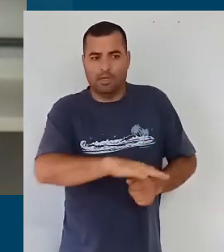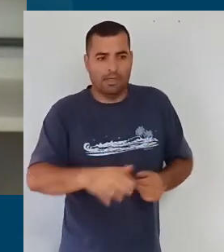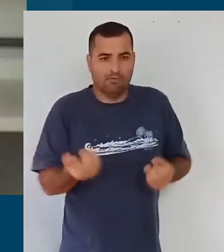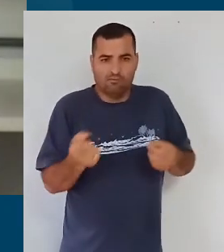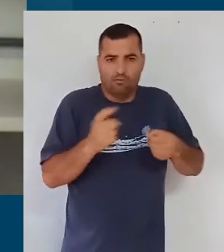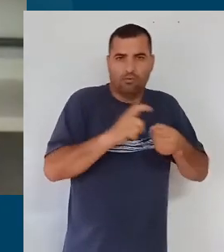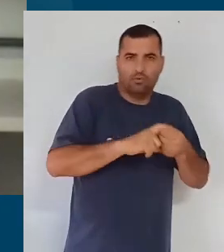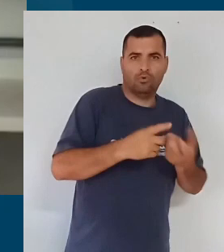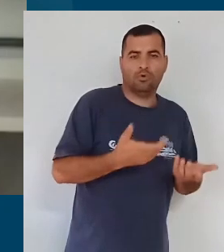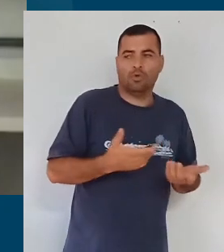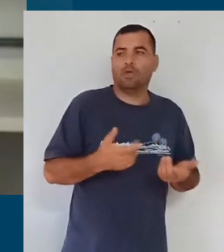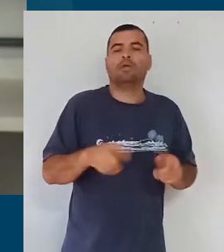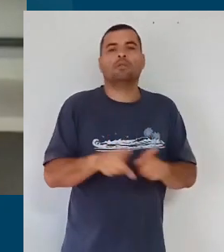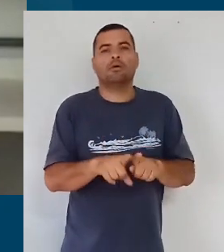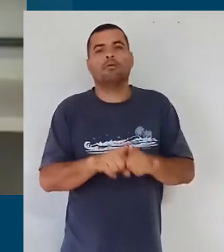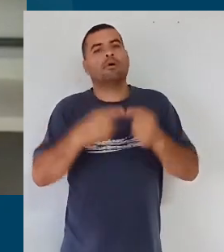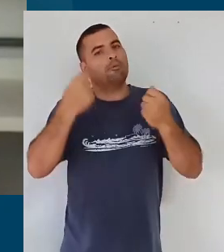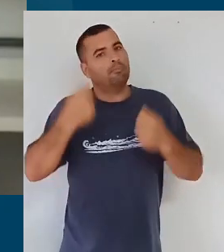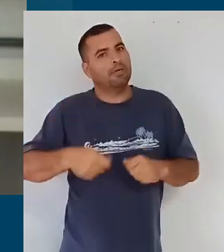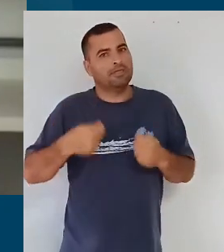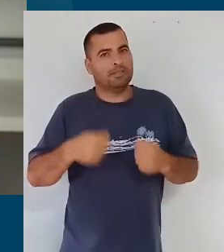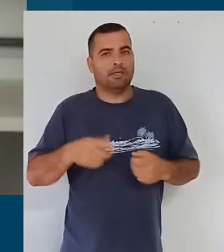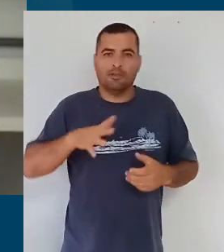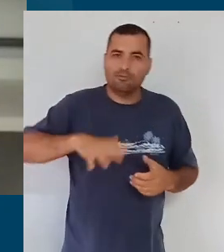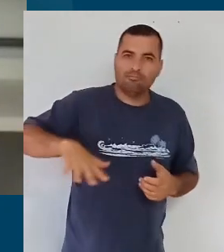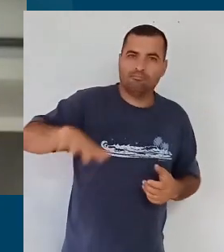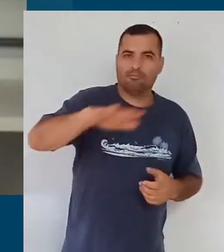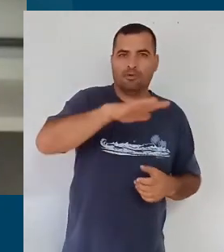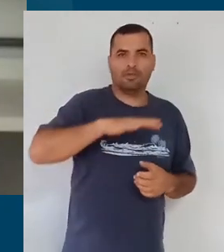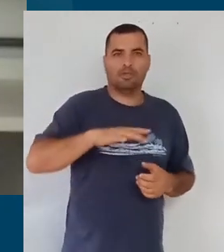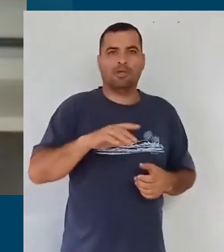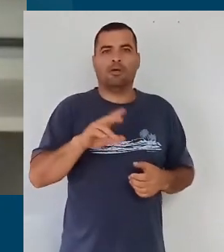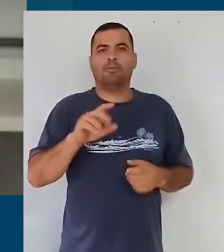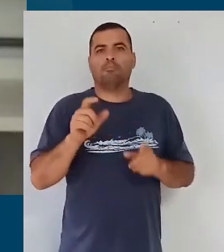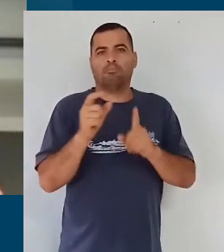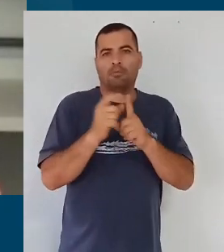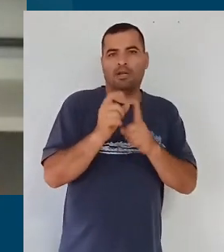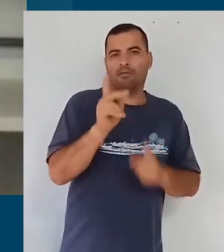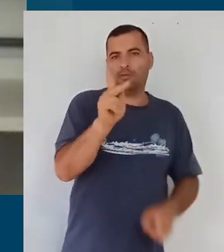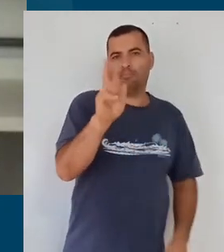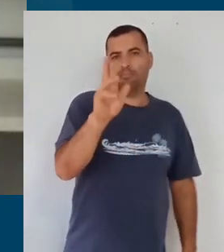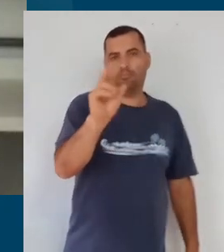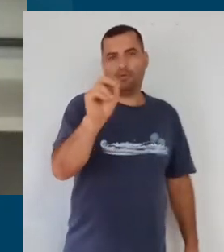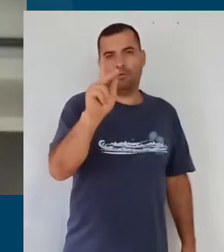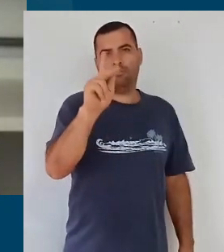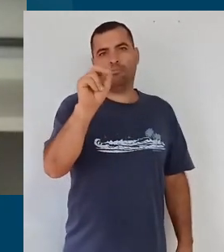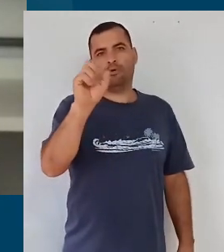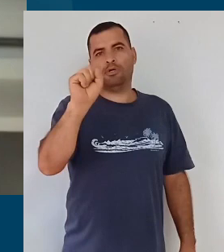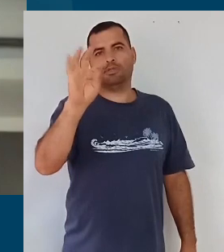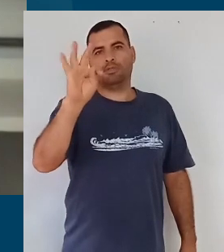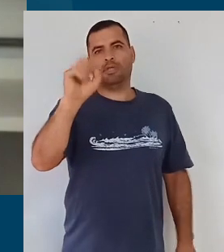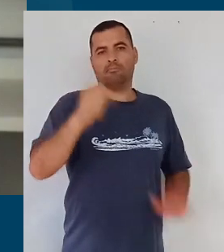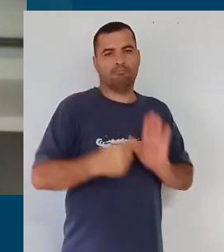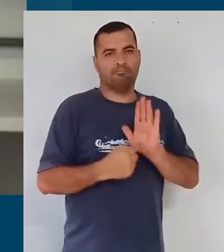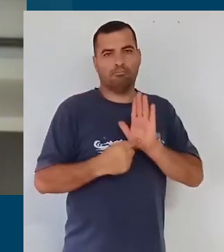um retorno, uma retomada dessa, por isso nós estamos chamando de proposta, ainda não é o documento curricular,